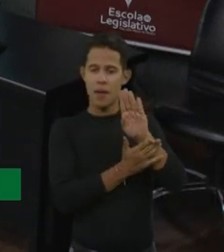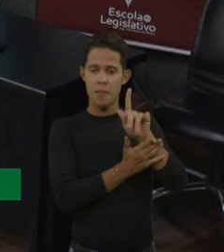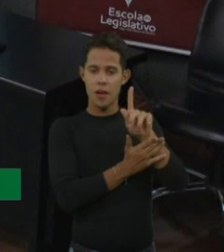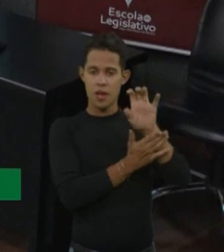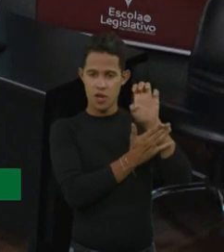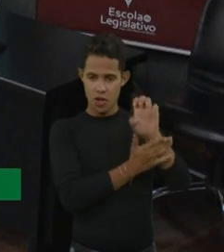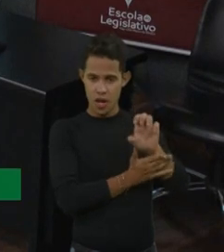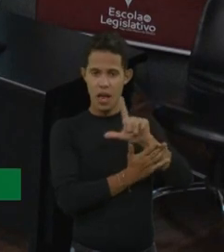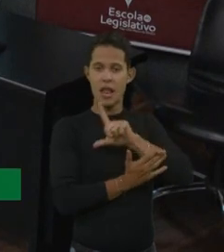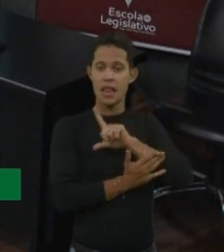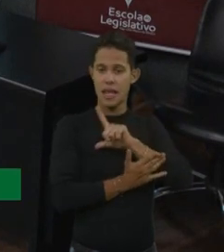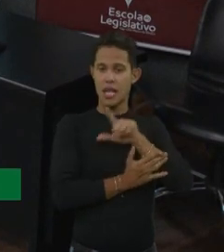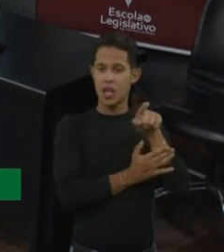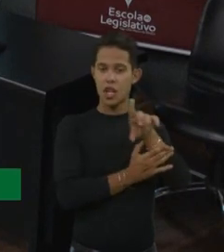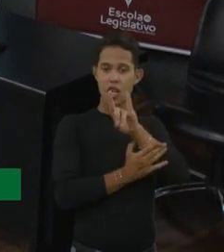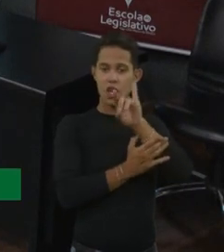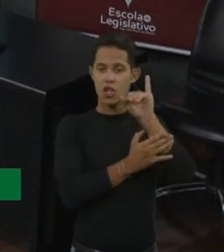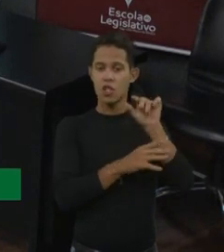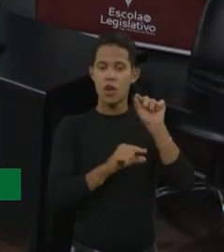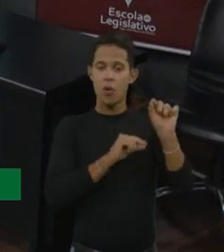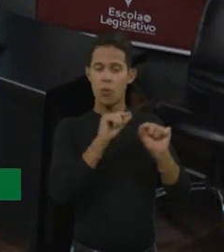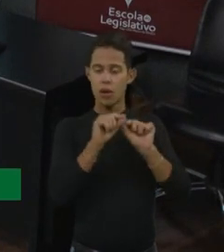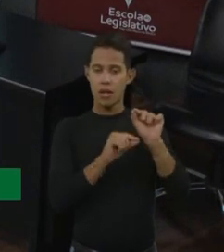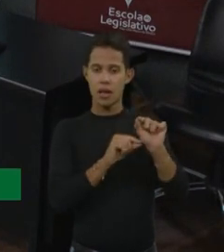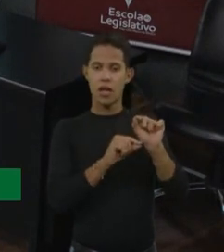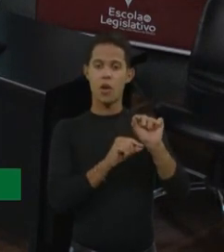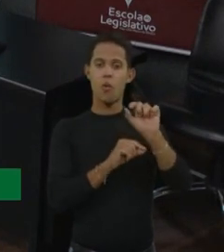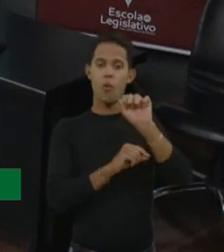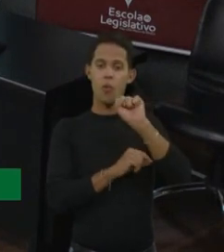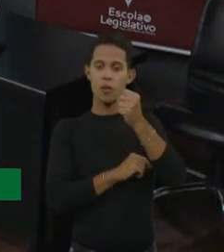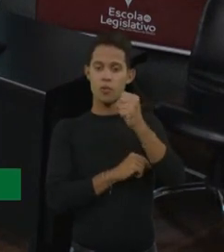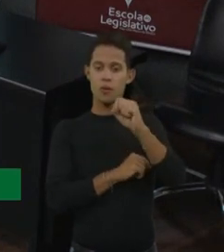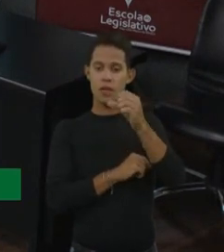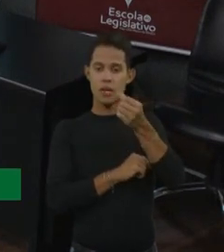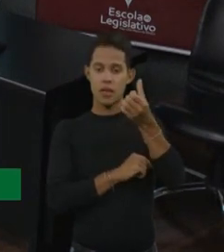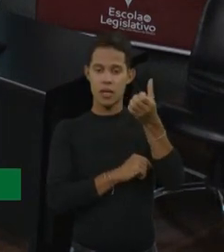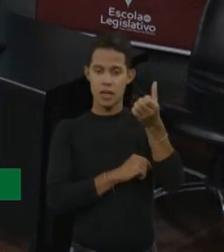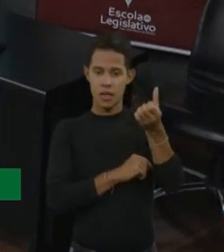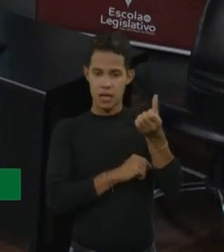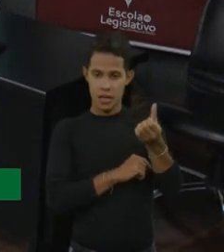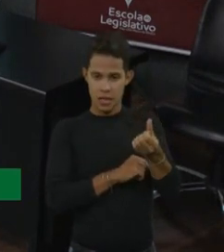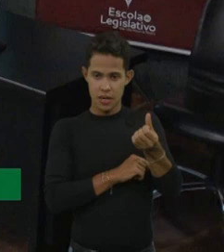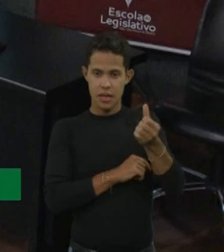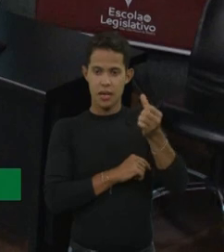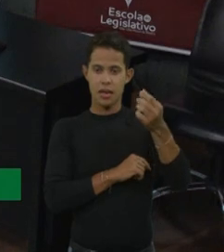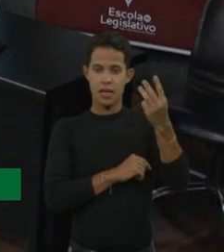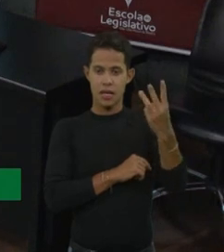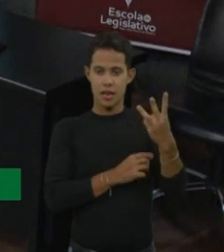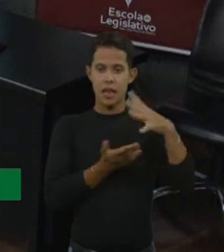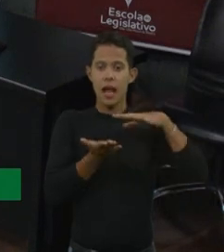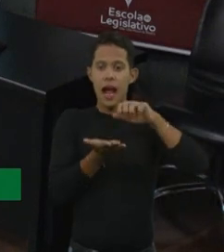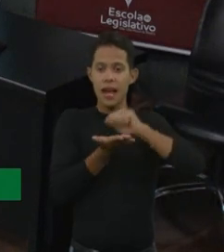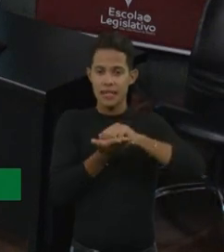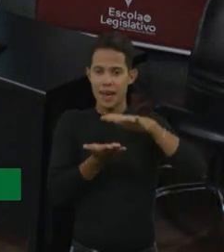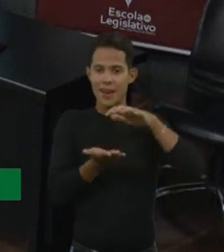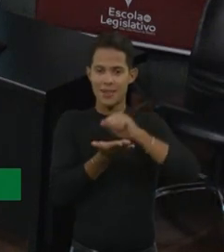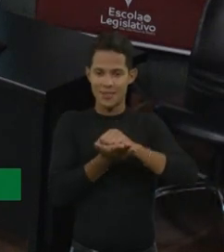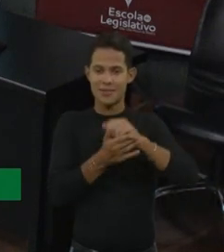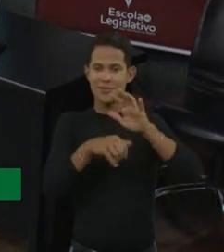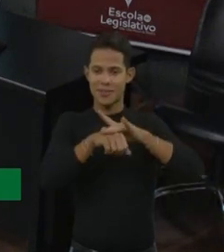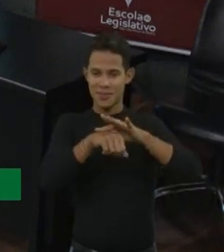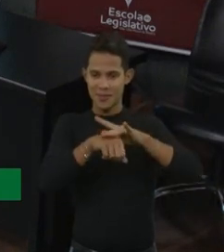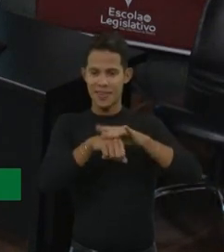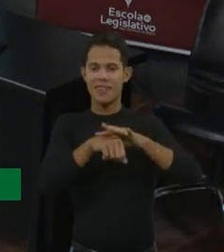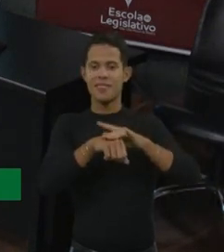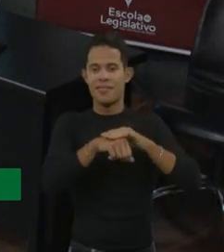nessa data 836 cadastros de coagulopatias congênitas, que são todas as doenças hereditárias de